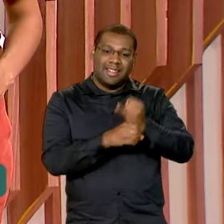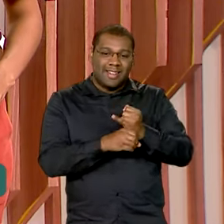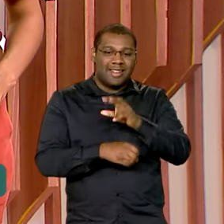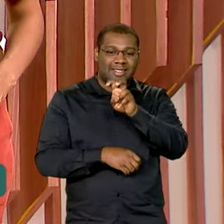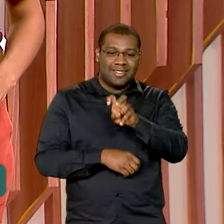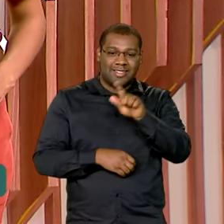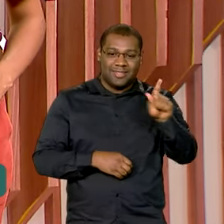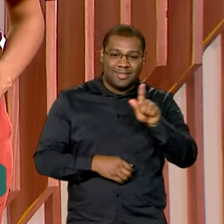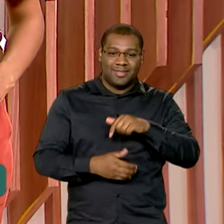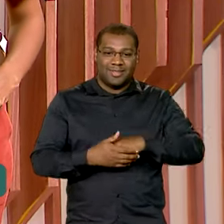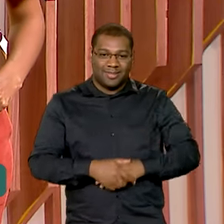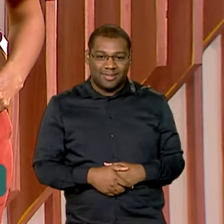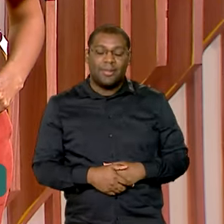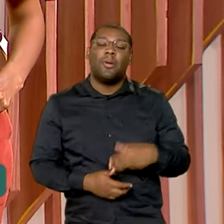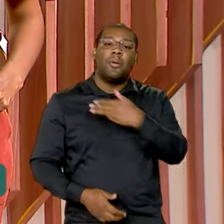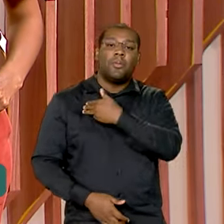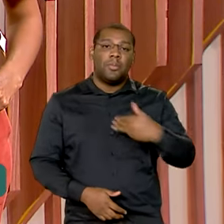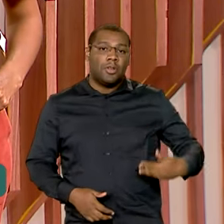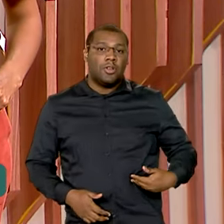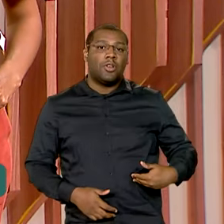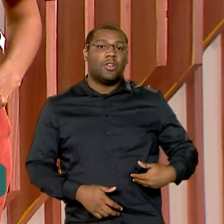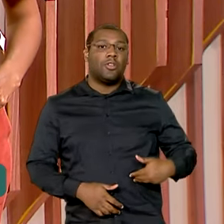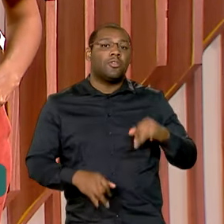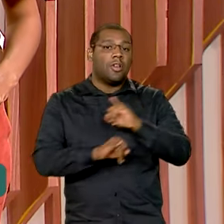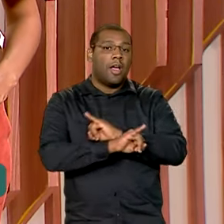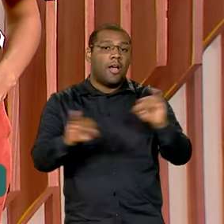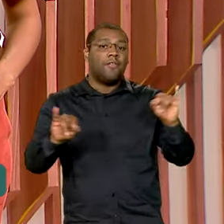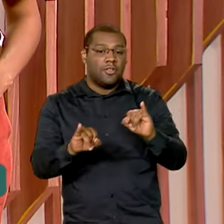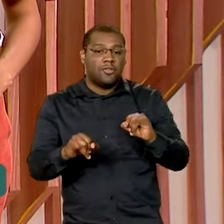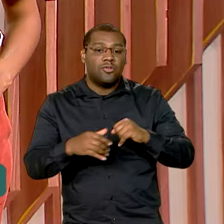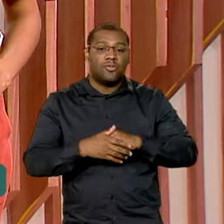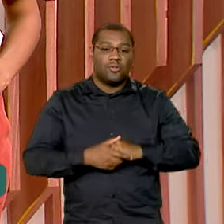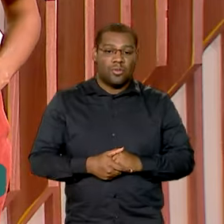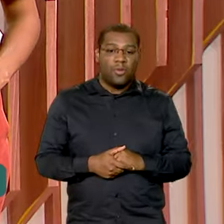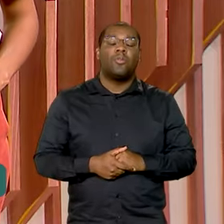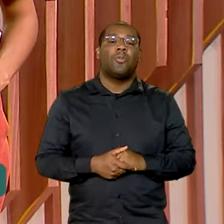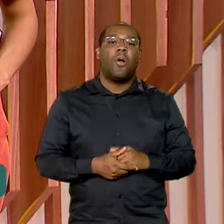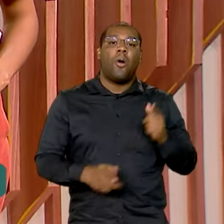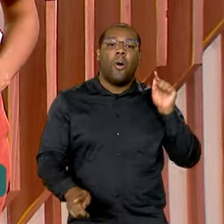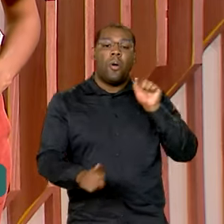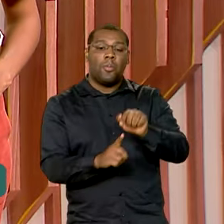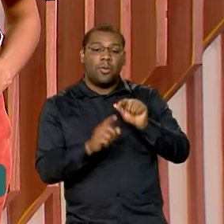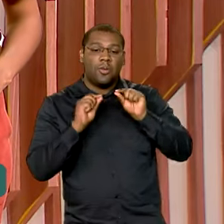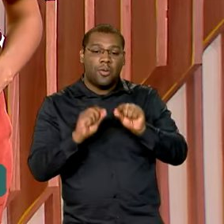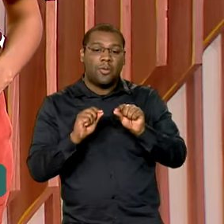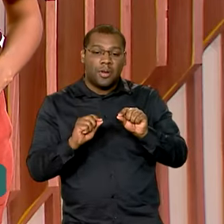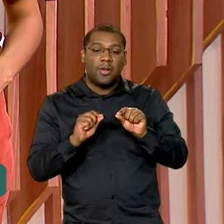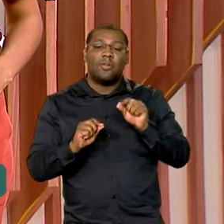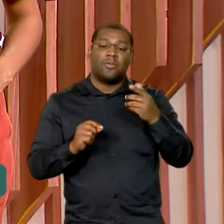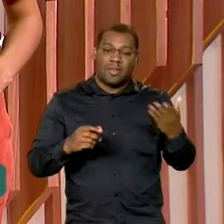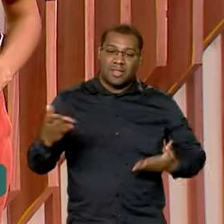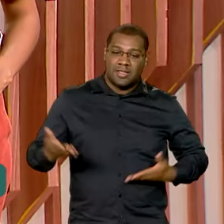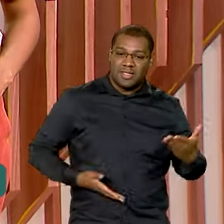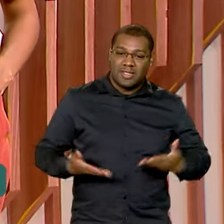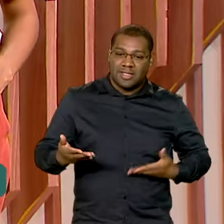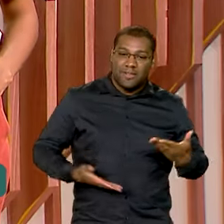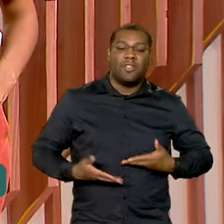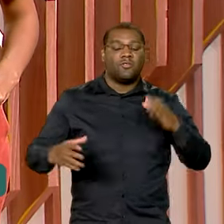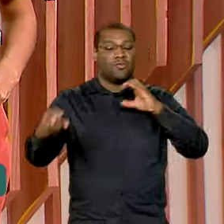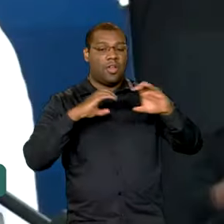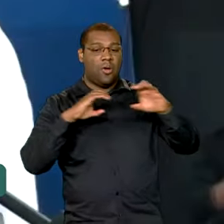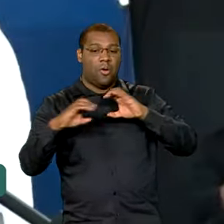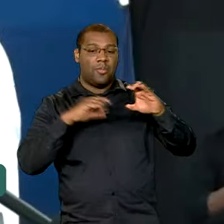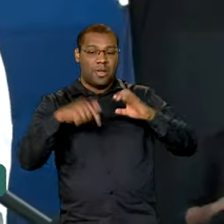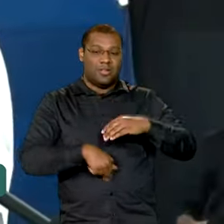De acordo com o ministro, os recursos são provenientes do Fundo de Universalização dos Serviços de Telecomunicações, o Fust.